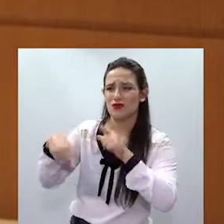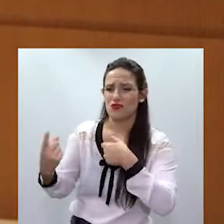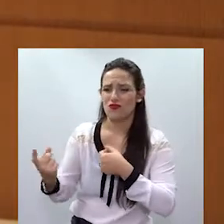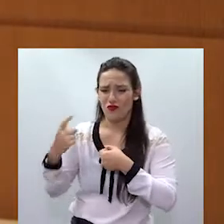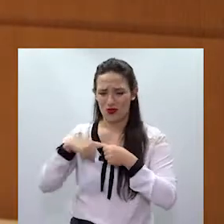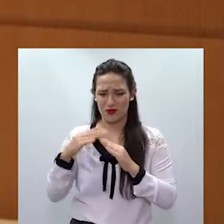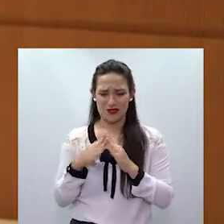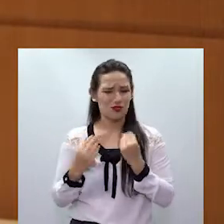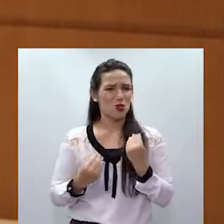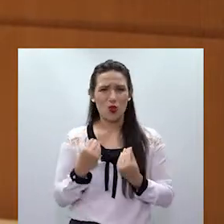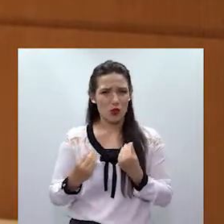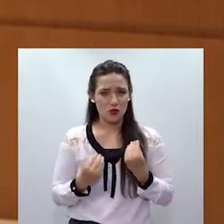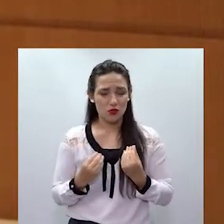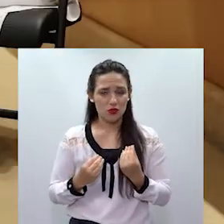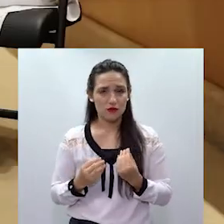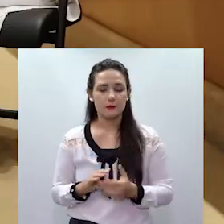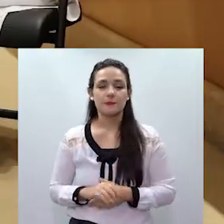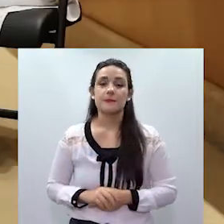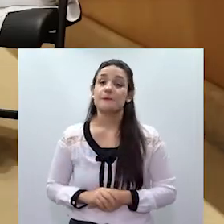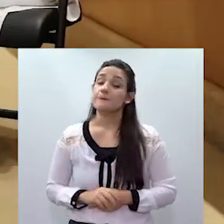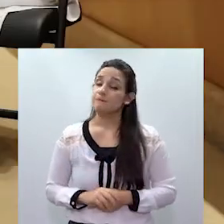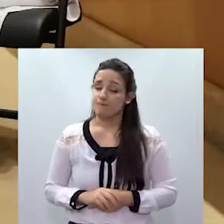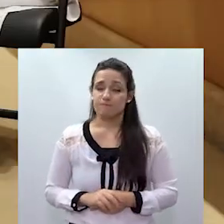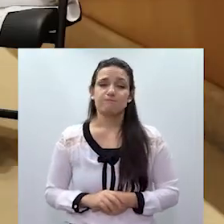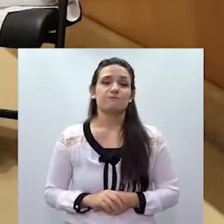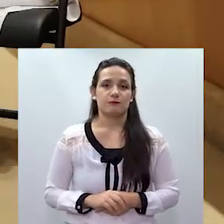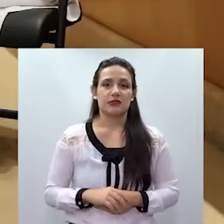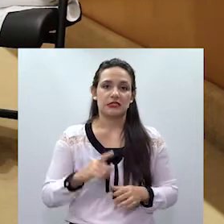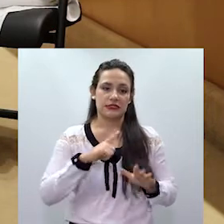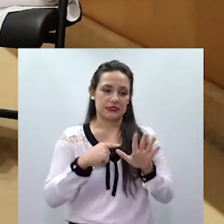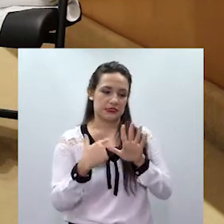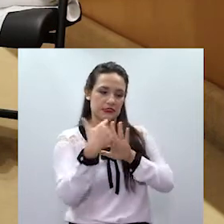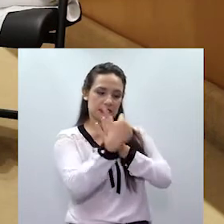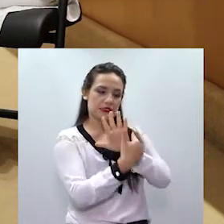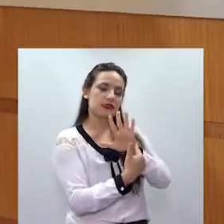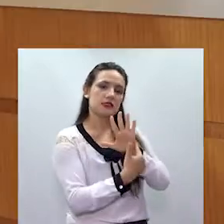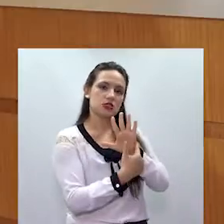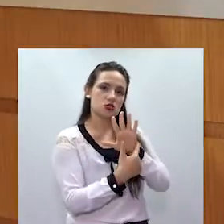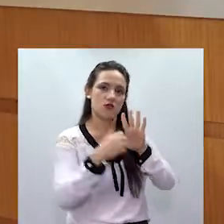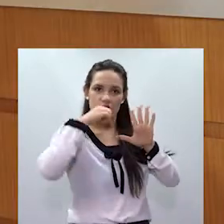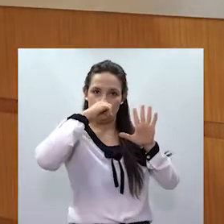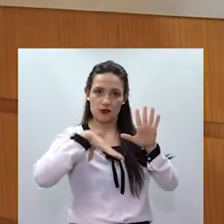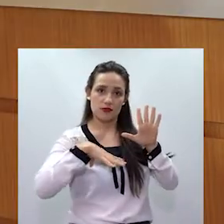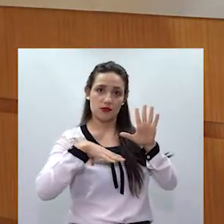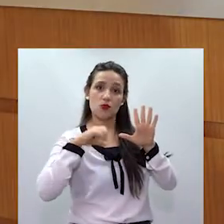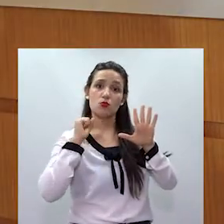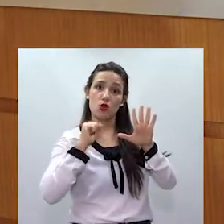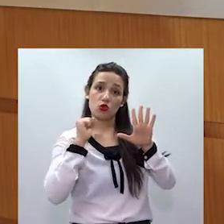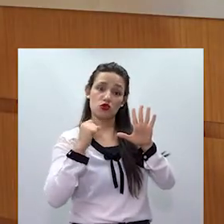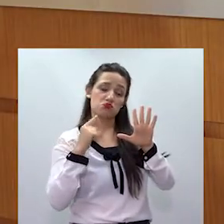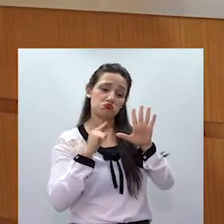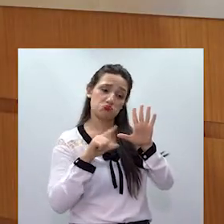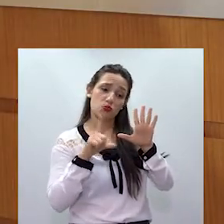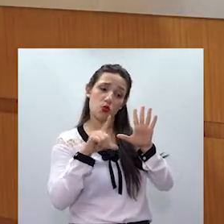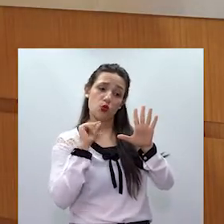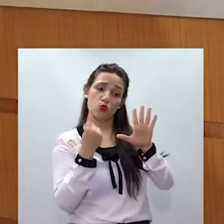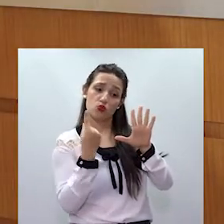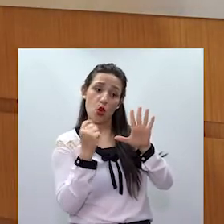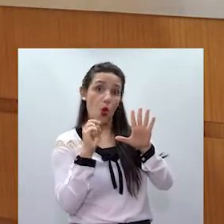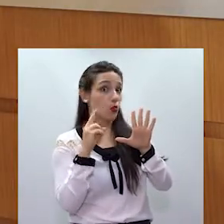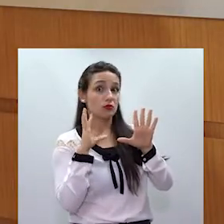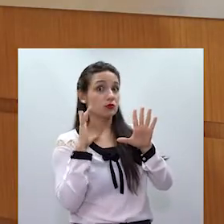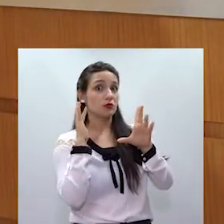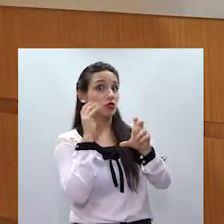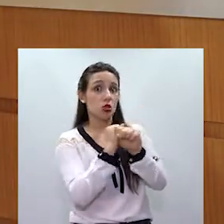esse ciclo da violência? Dentro desses 5 tipos de violência, a mulher pode sofrer todos os 5 tipos de